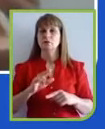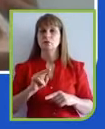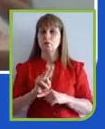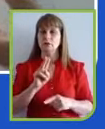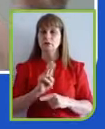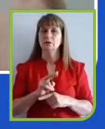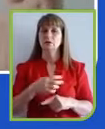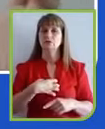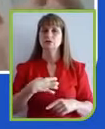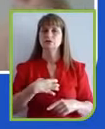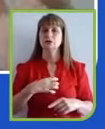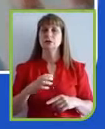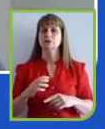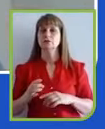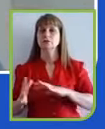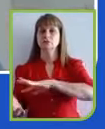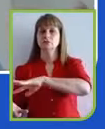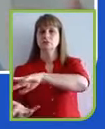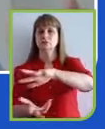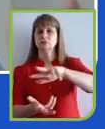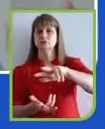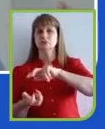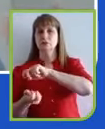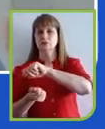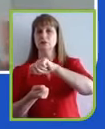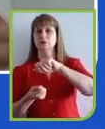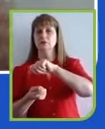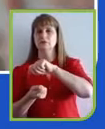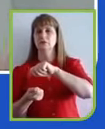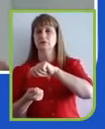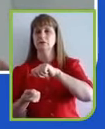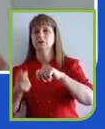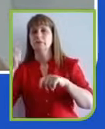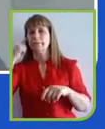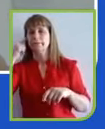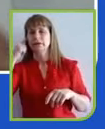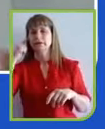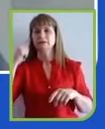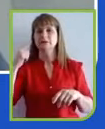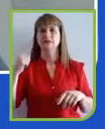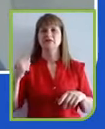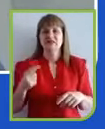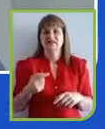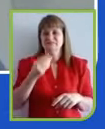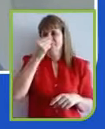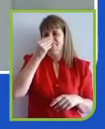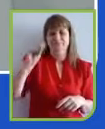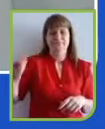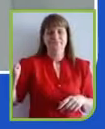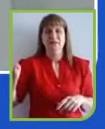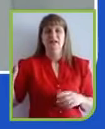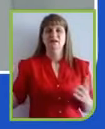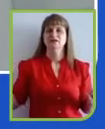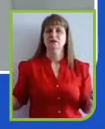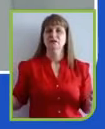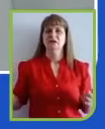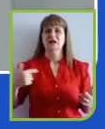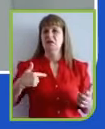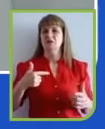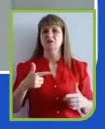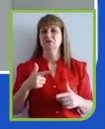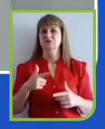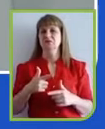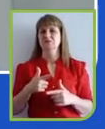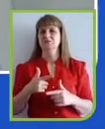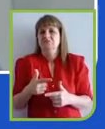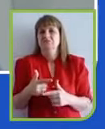muito grande. Então, olhar para esse gap e dizer, poxa, deixa para lá, eu sou parte do problema, não parece uma decisão muito